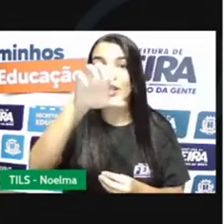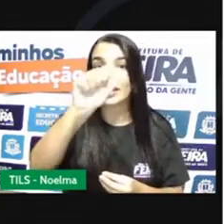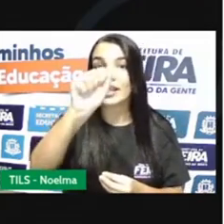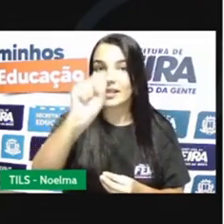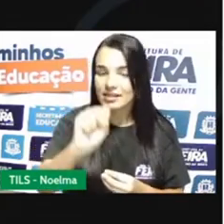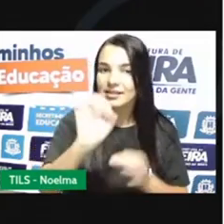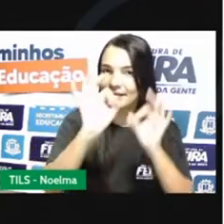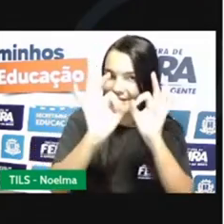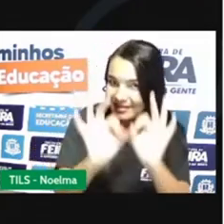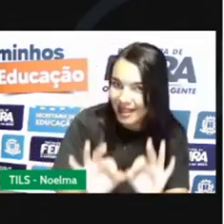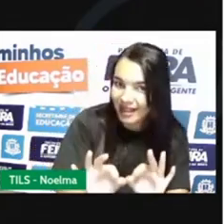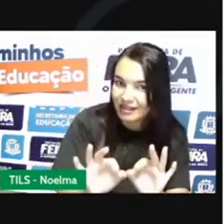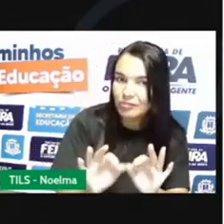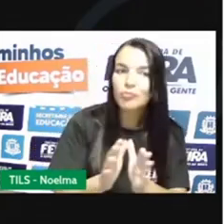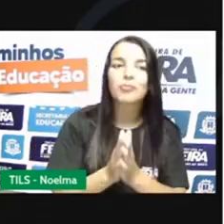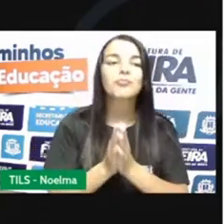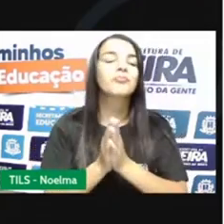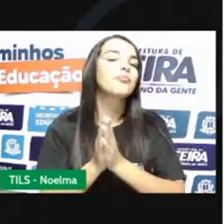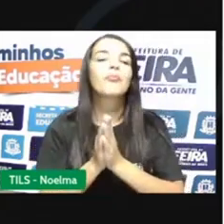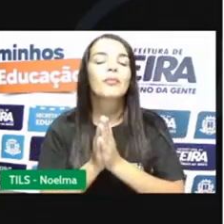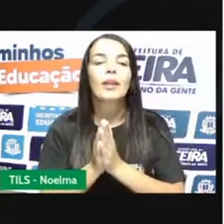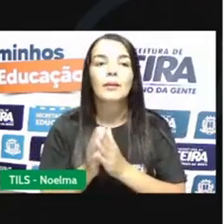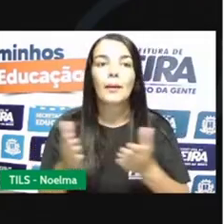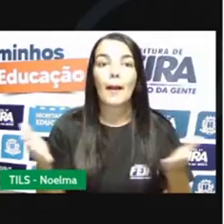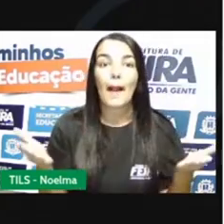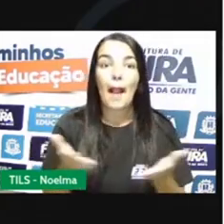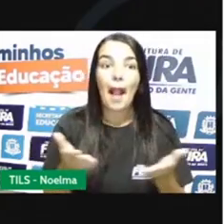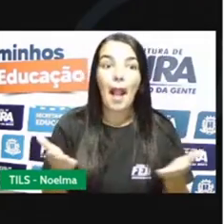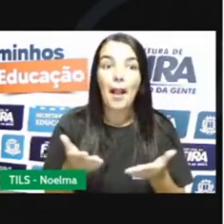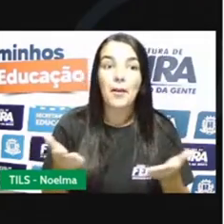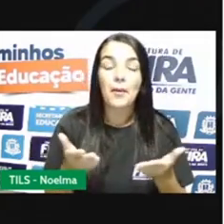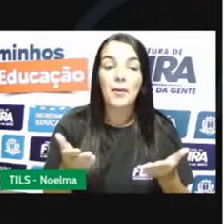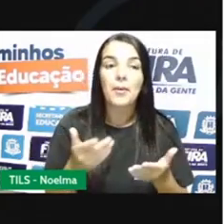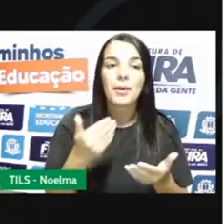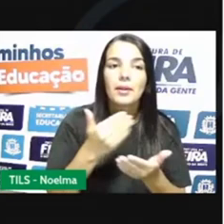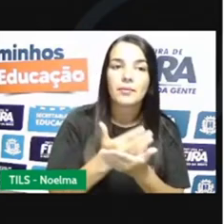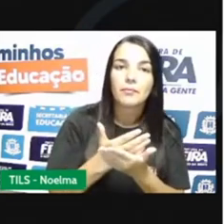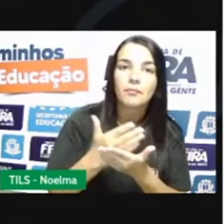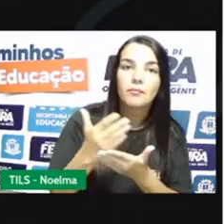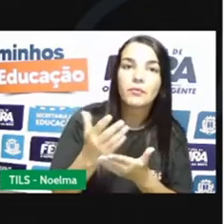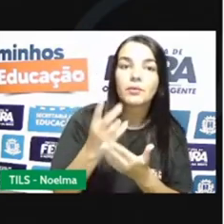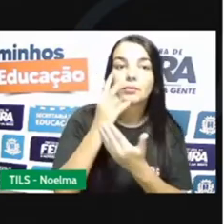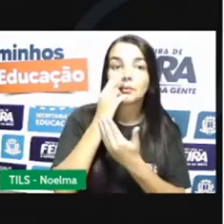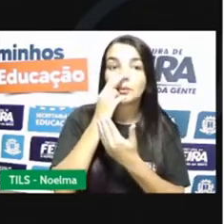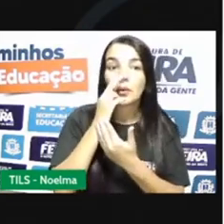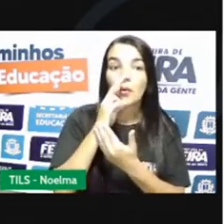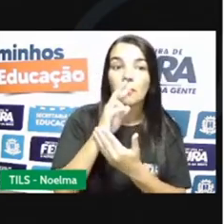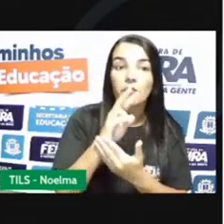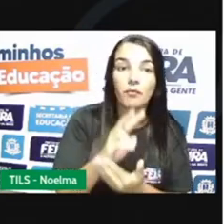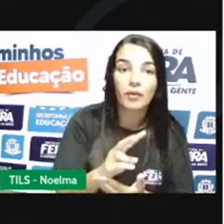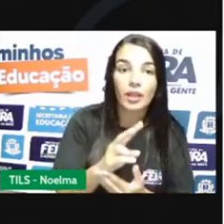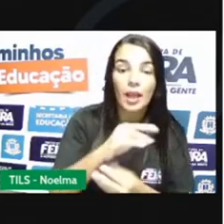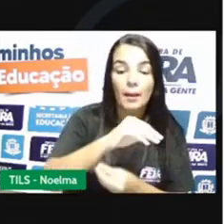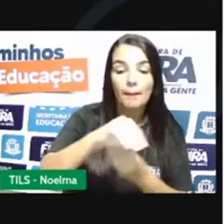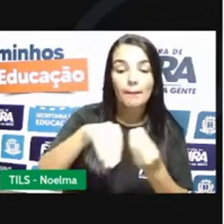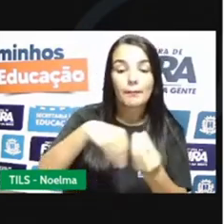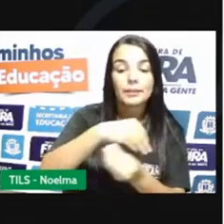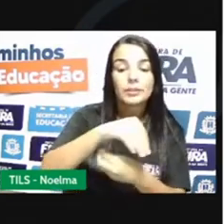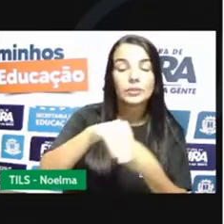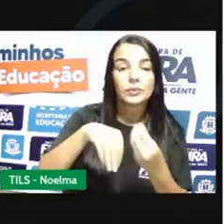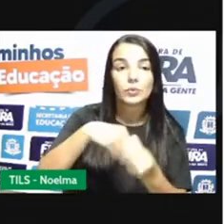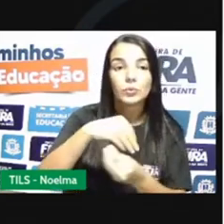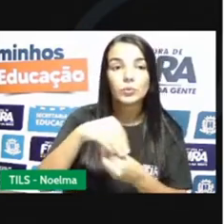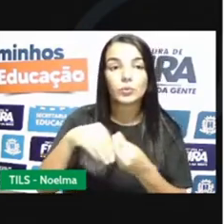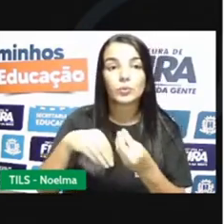E ela se transforma em uma só, onde não dá para a gente diferenciar quais as substâncias que estavam ali para